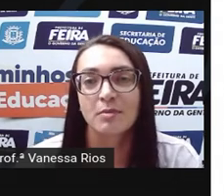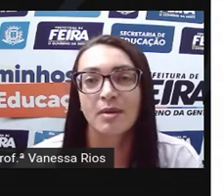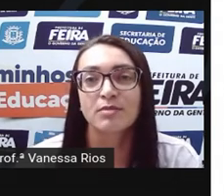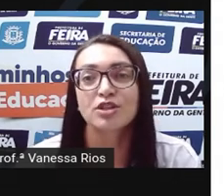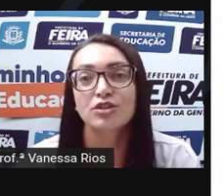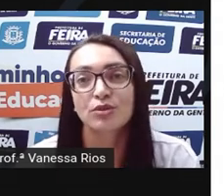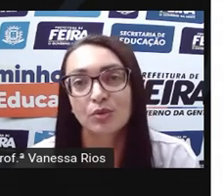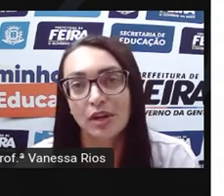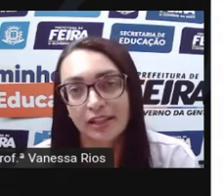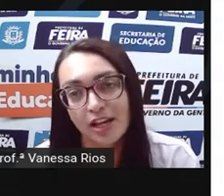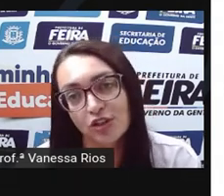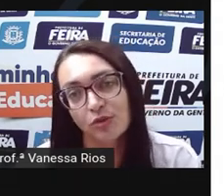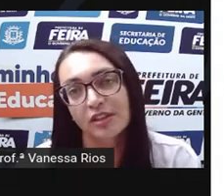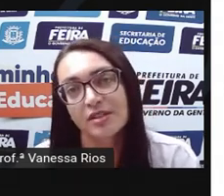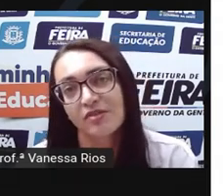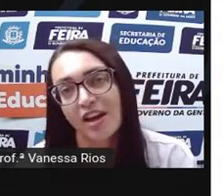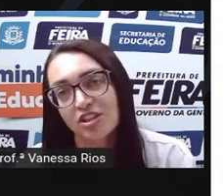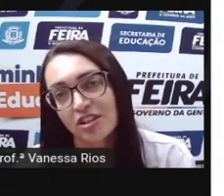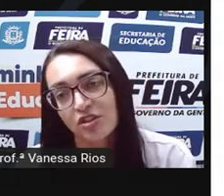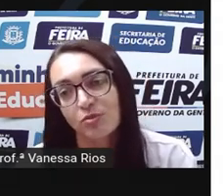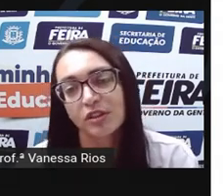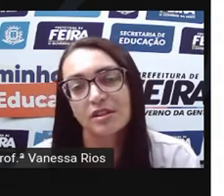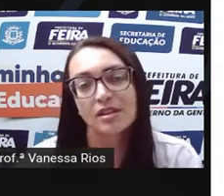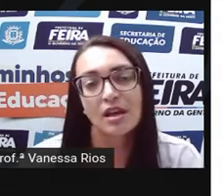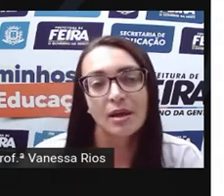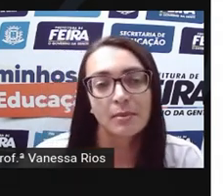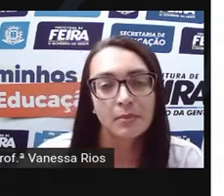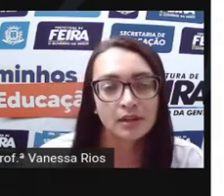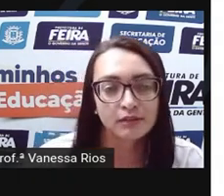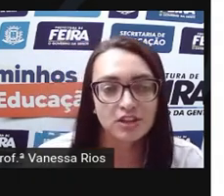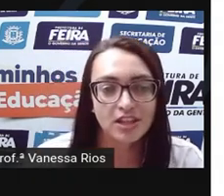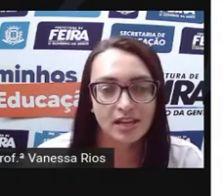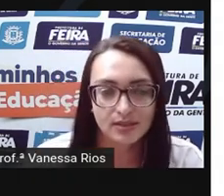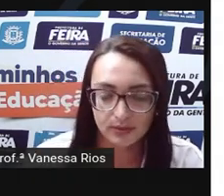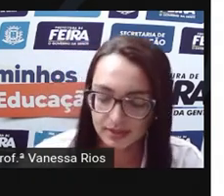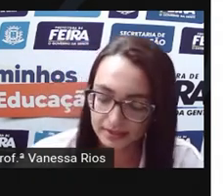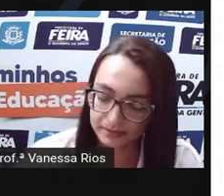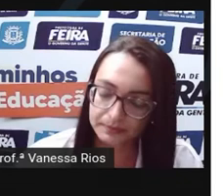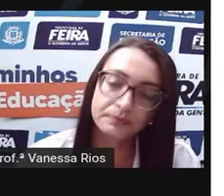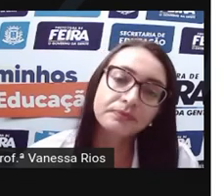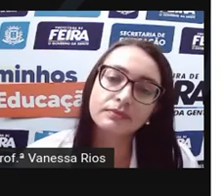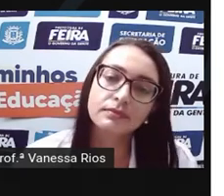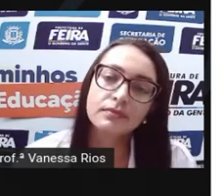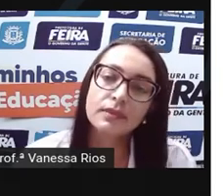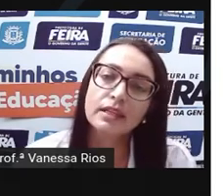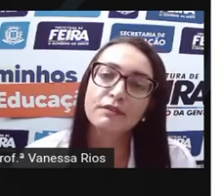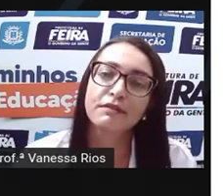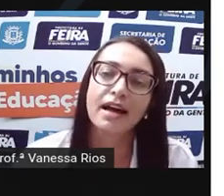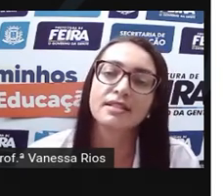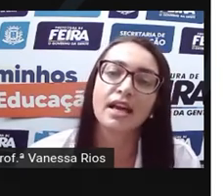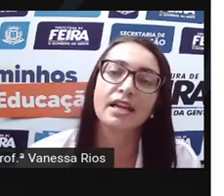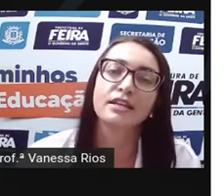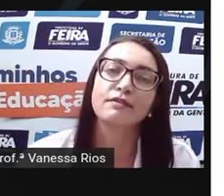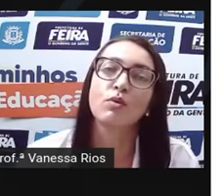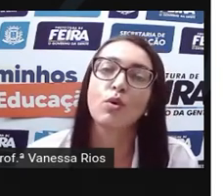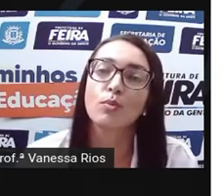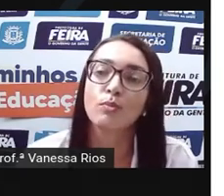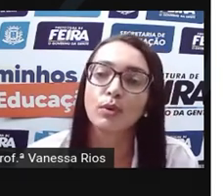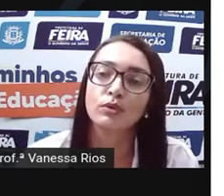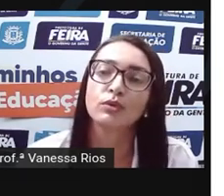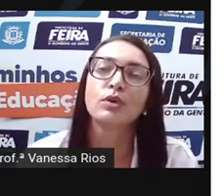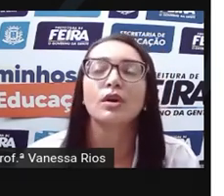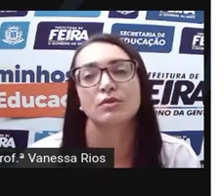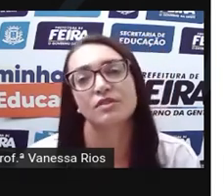Existe aí uma mistura de muitas festas, de muitas manifestações que fazem aí, que vão